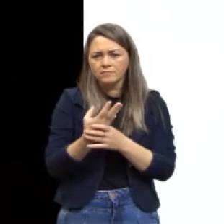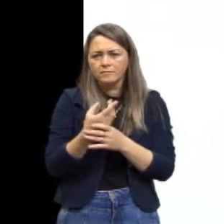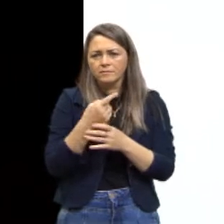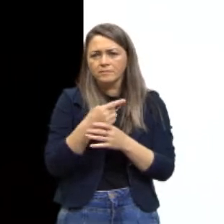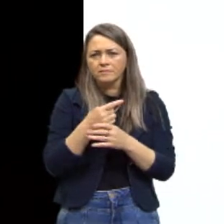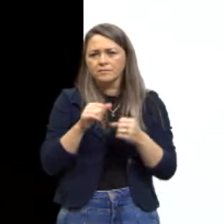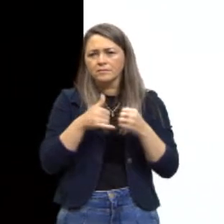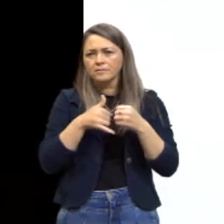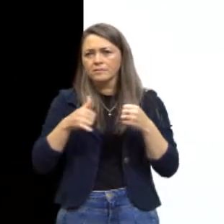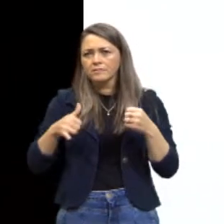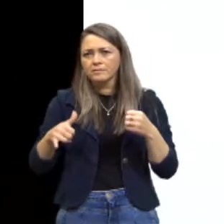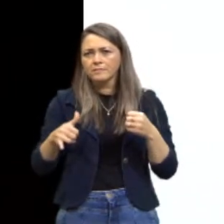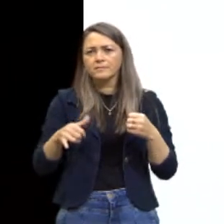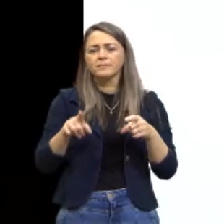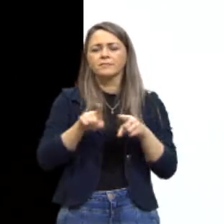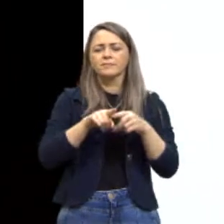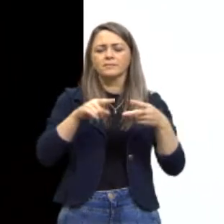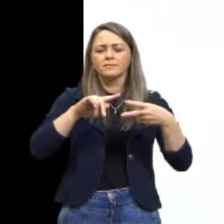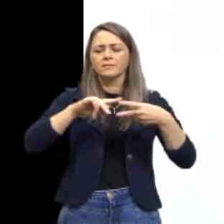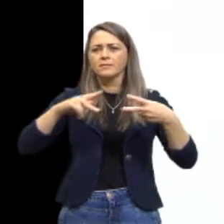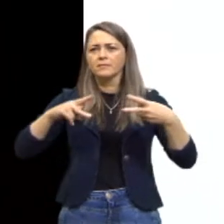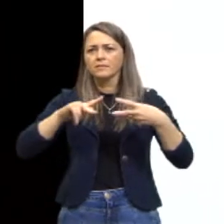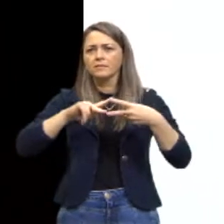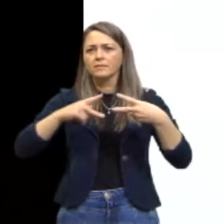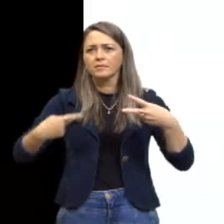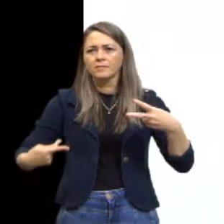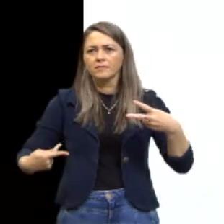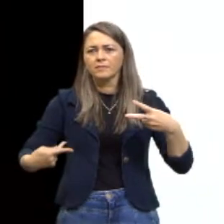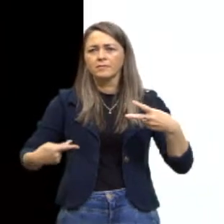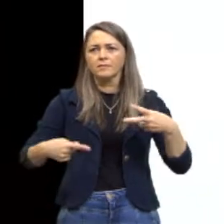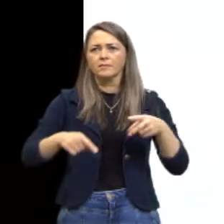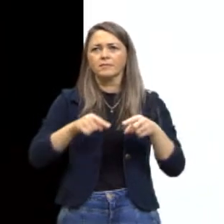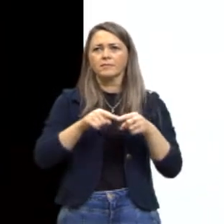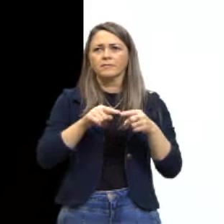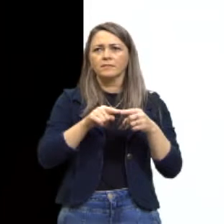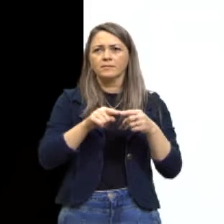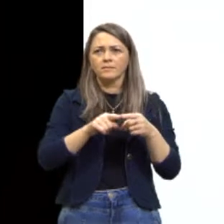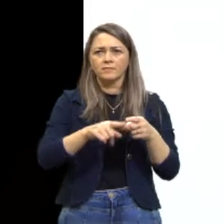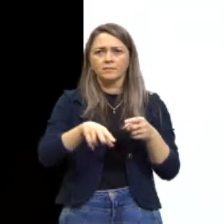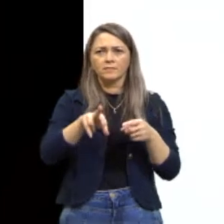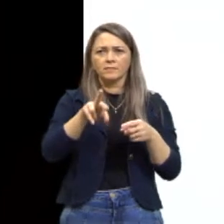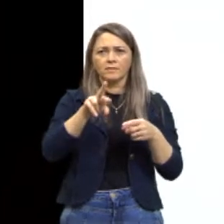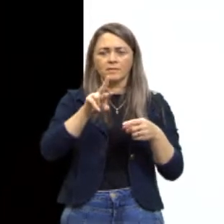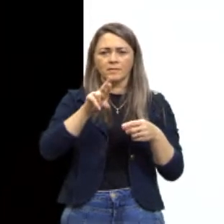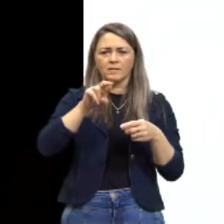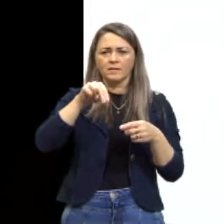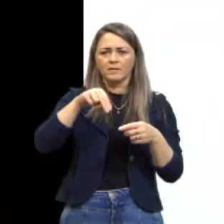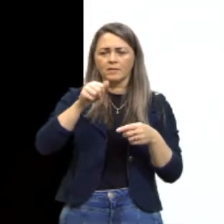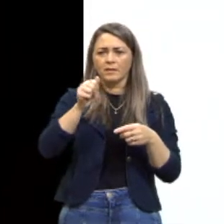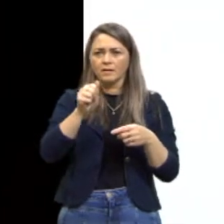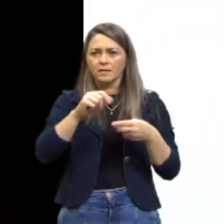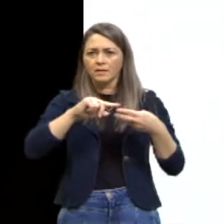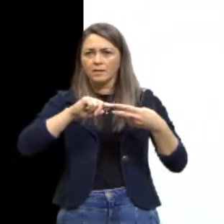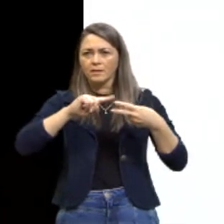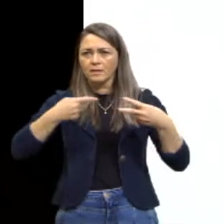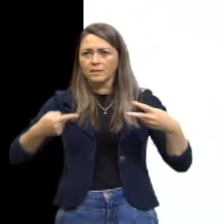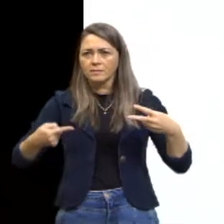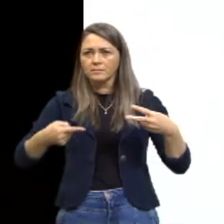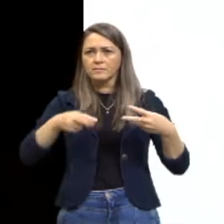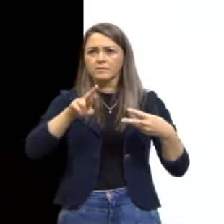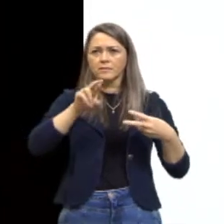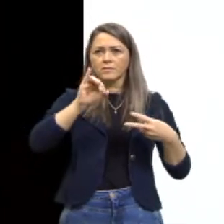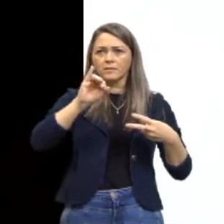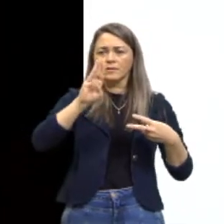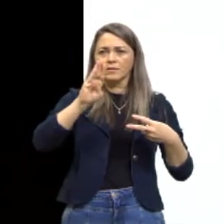aminoácidos e proteínas. Então, nós temos um RNA ribossômico que vai estar relacionado à